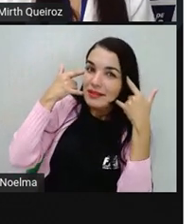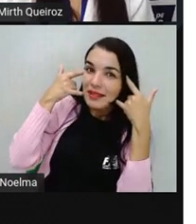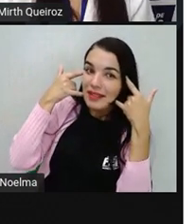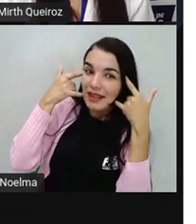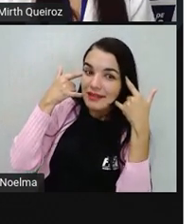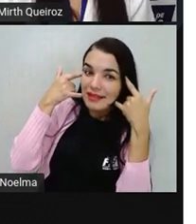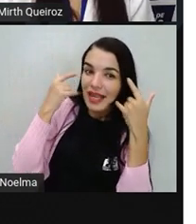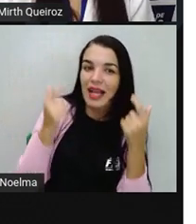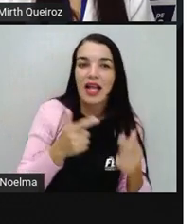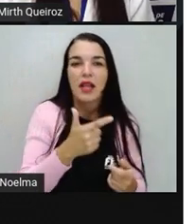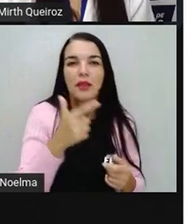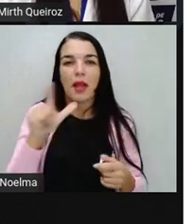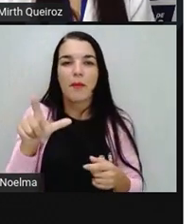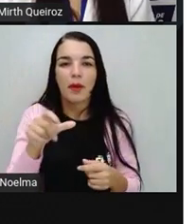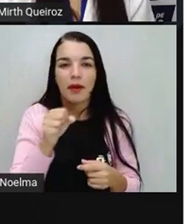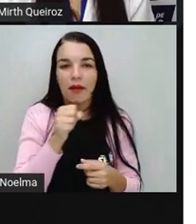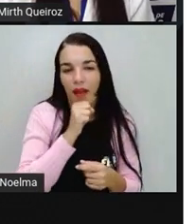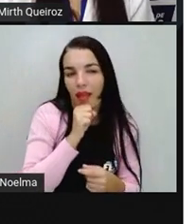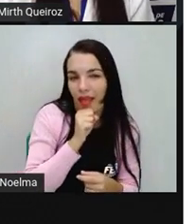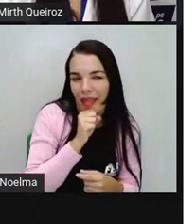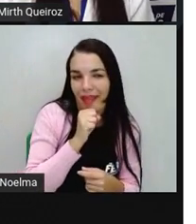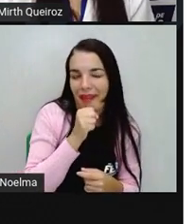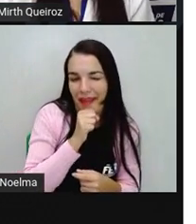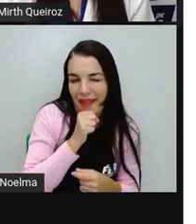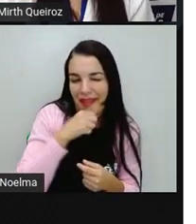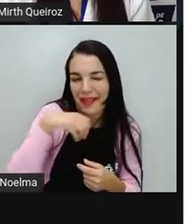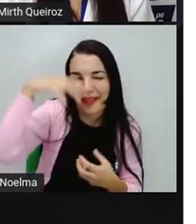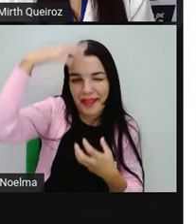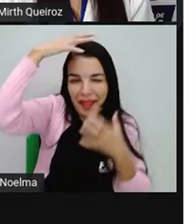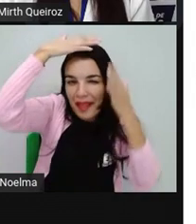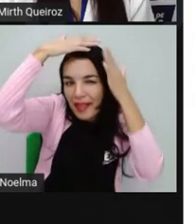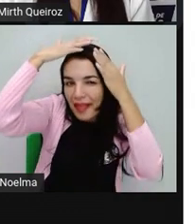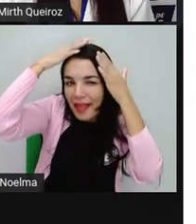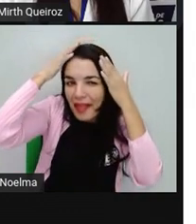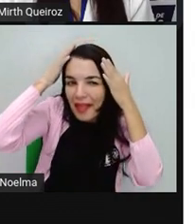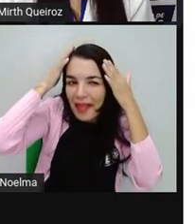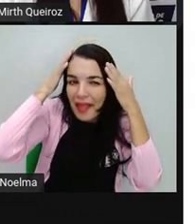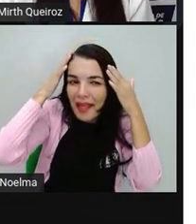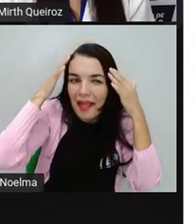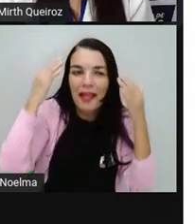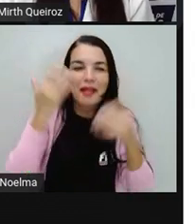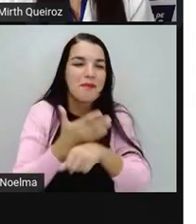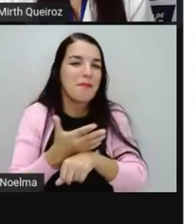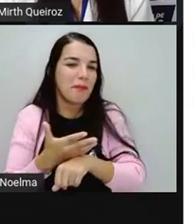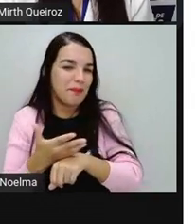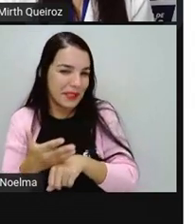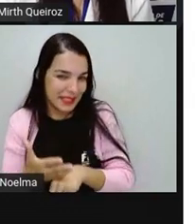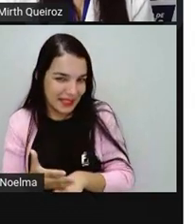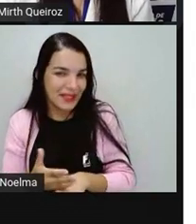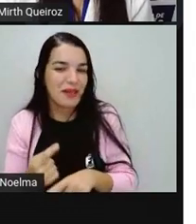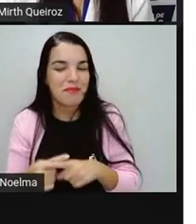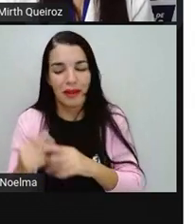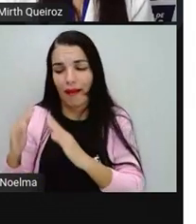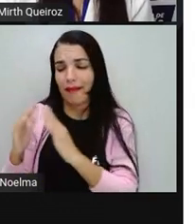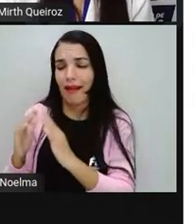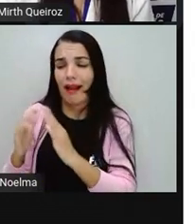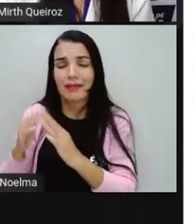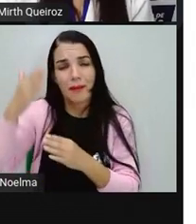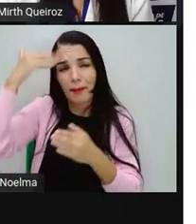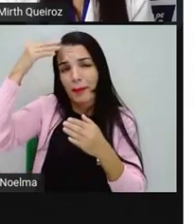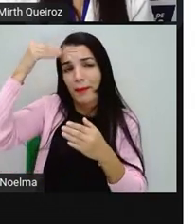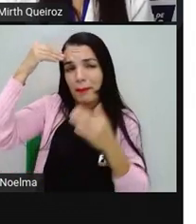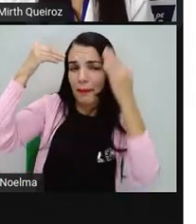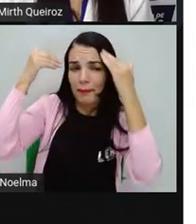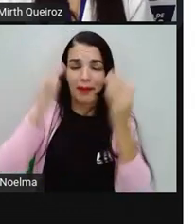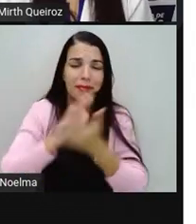E aí ela começa já a envelhecer, a aparecer os cabelos brancos, né? Já que está em casa, nem pintura eu vou